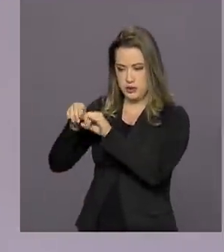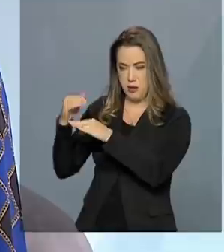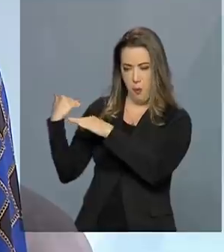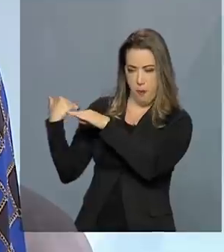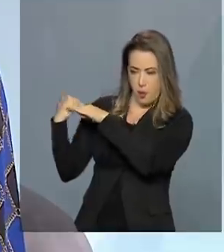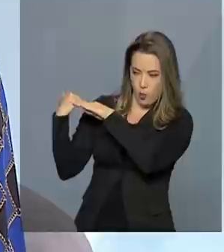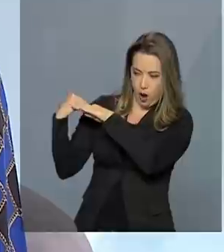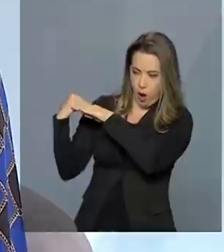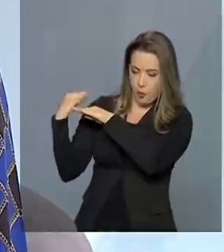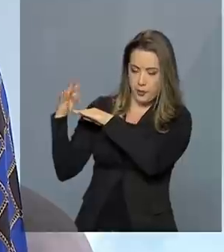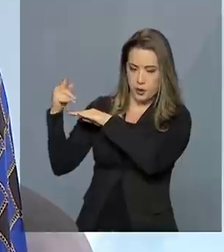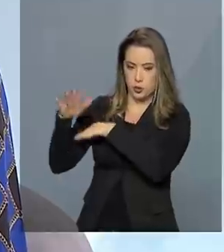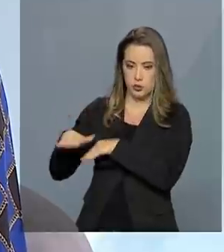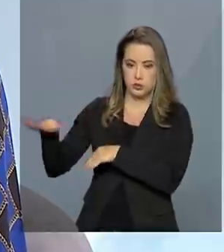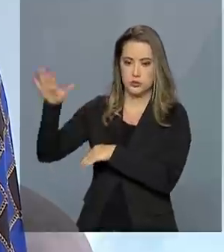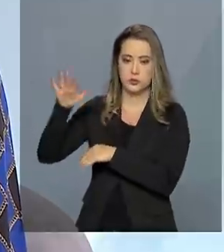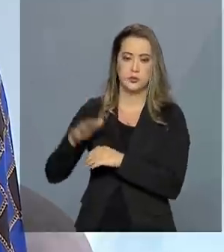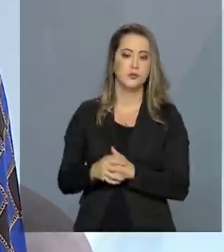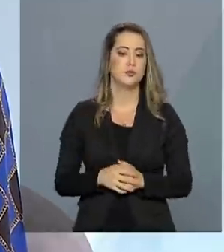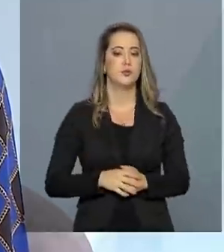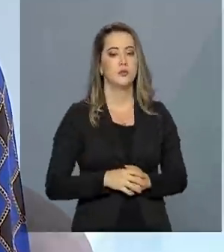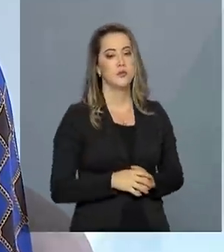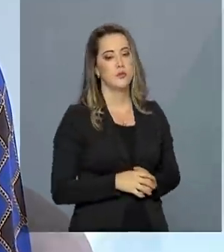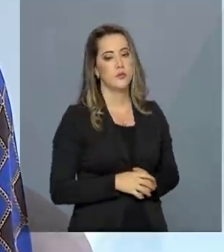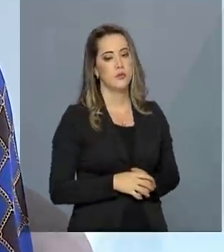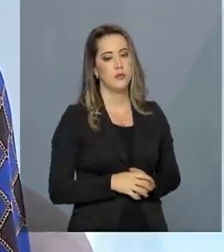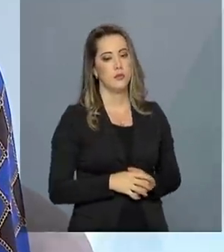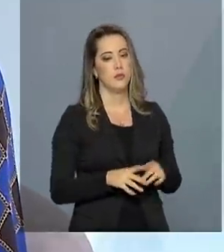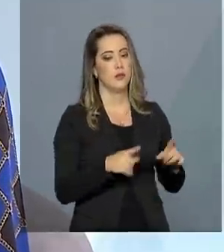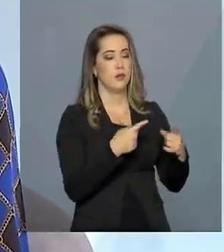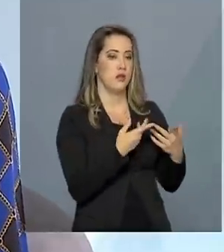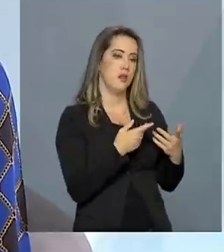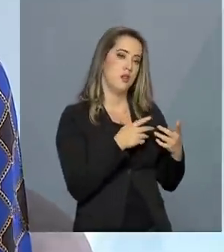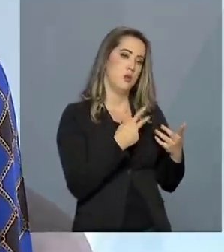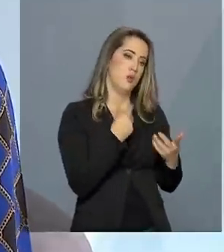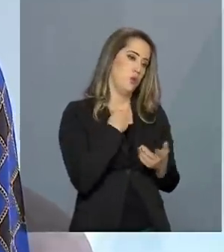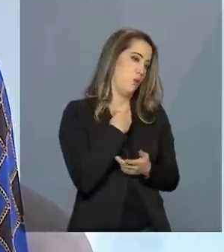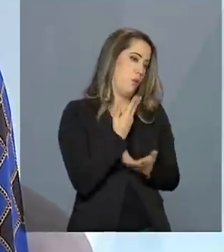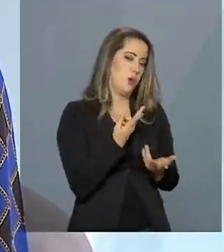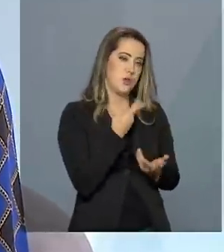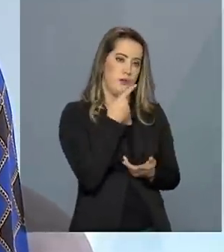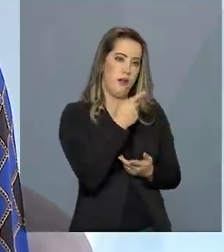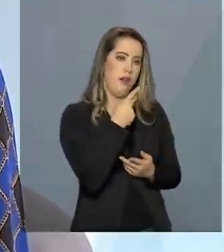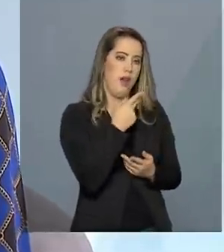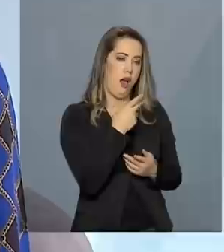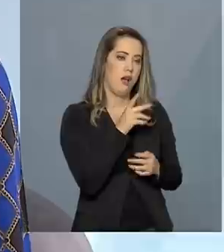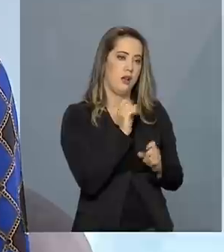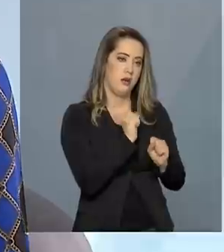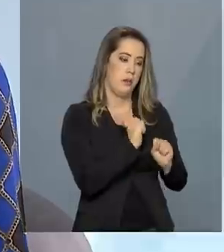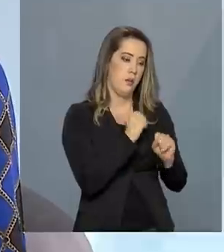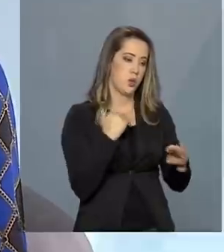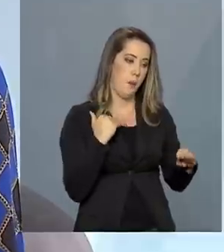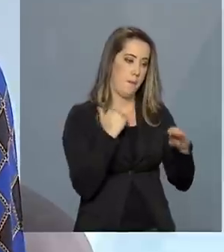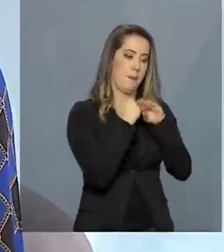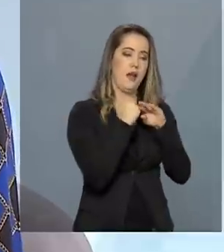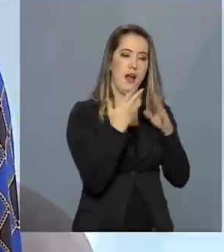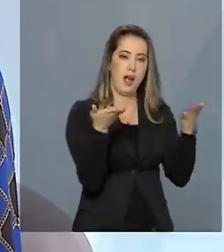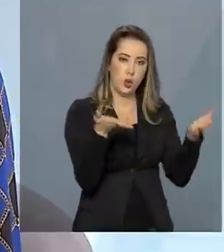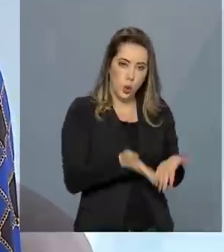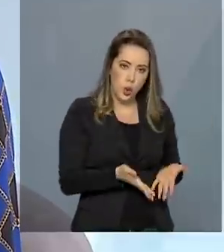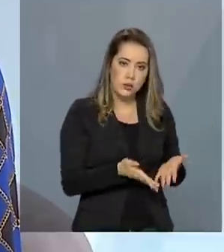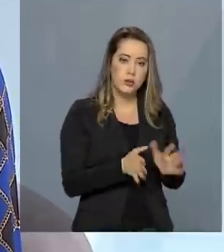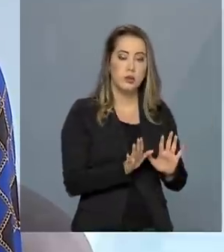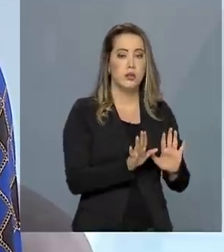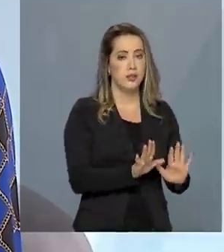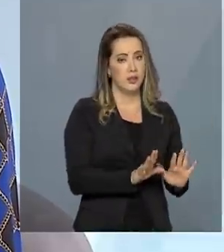considera? Olha, Paulo, eu não poderia dizer que o nível vai se aproximar agora, nesse momento.